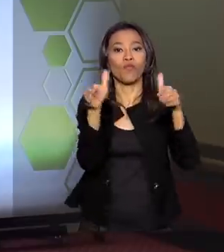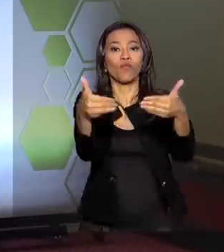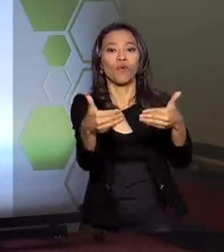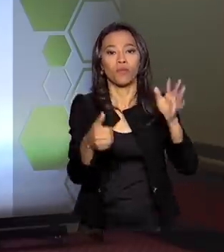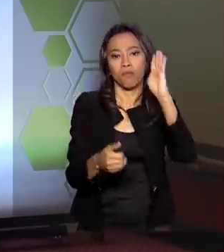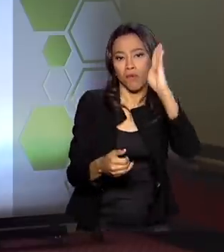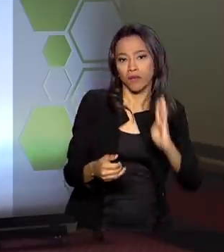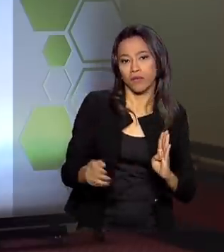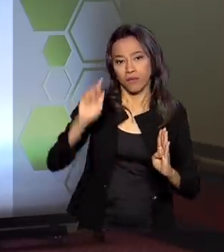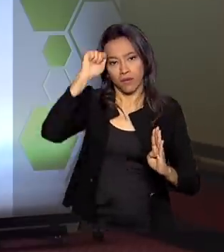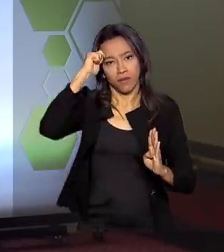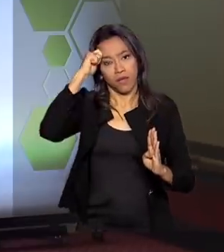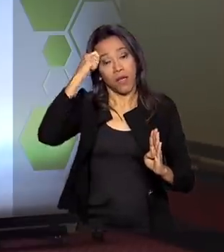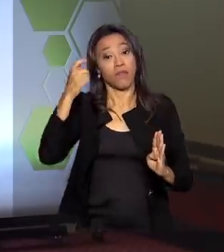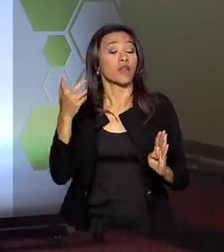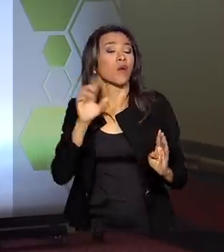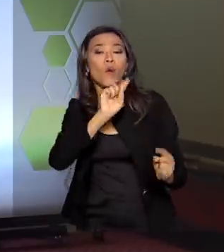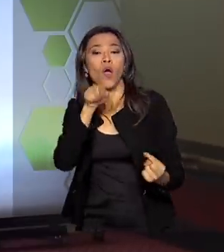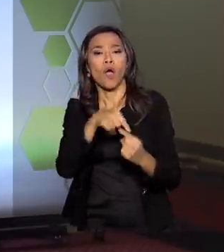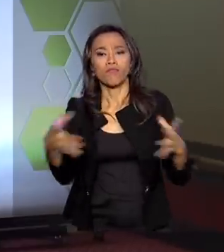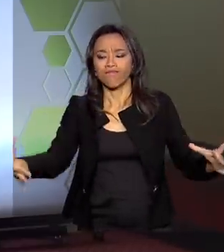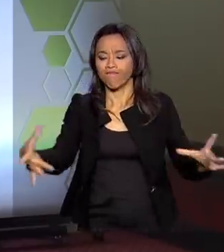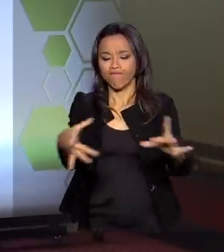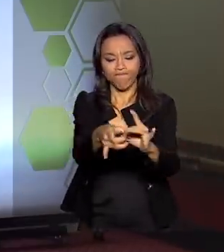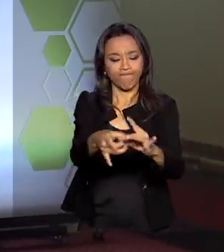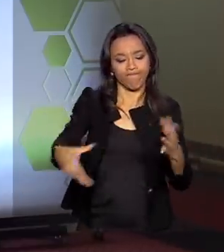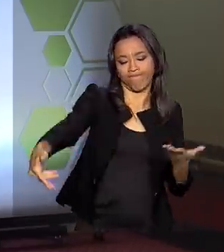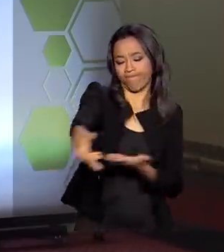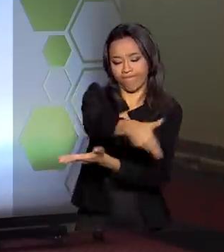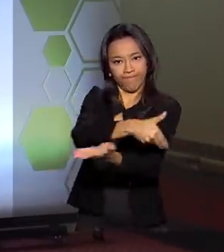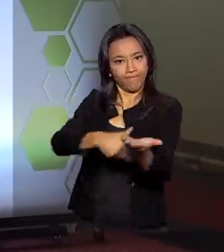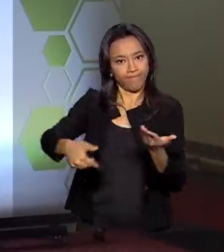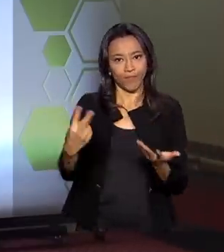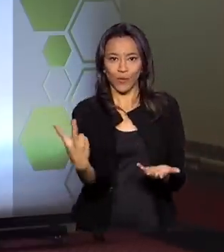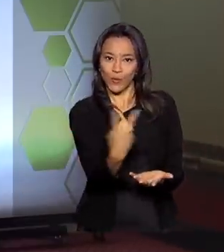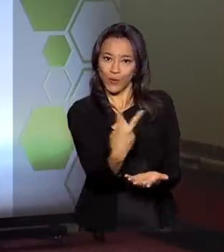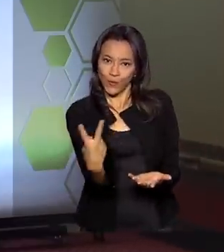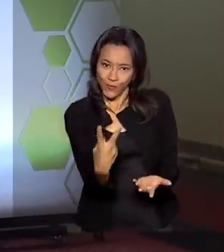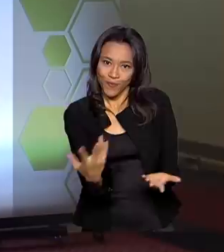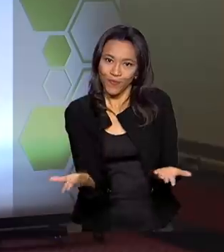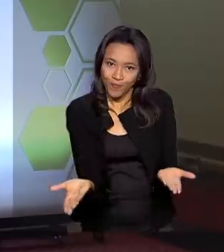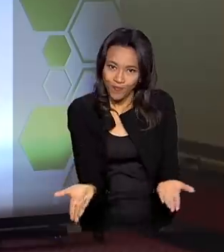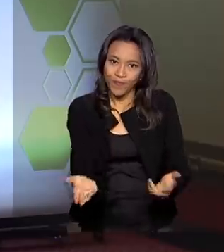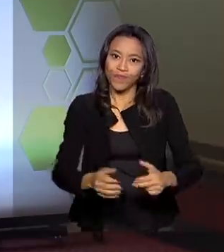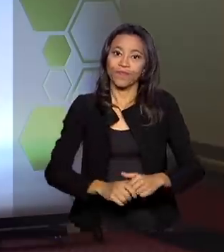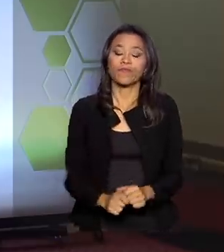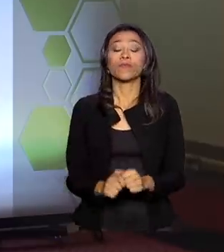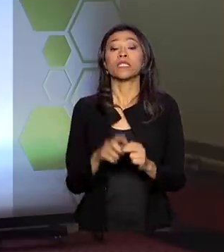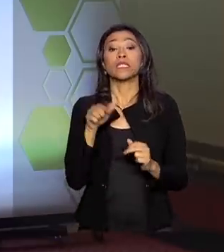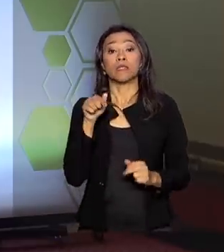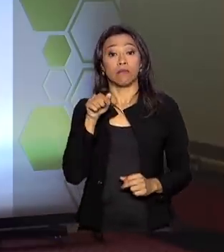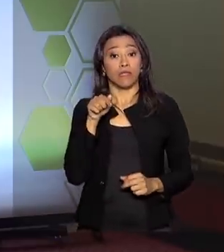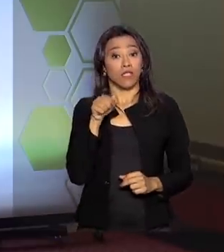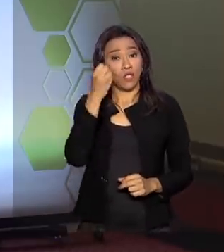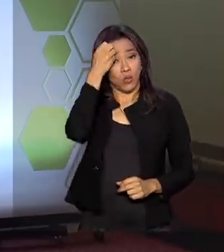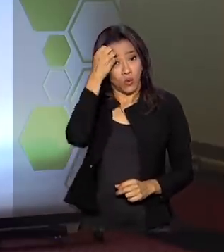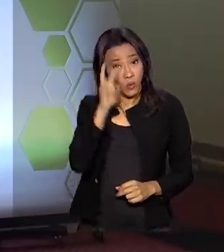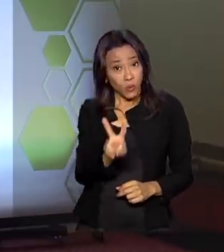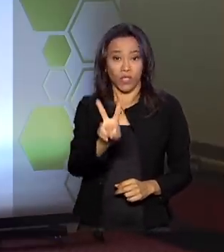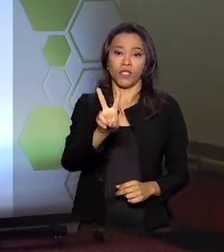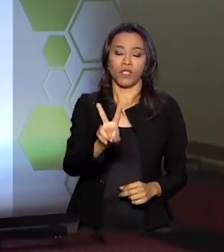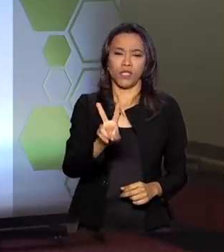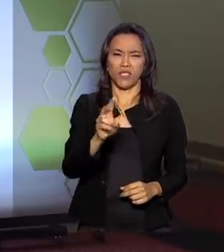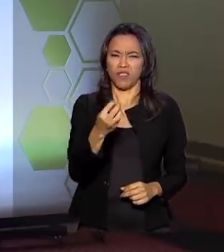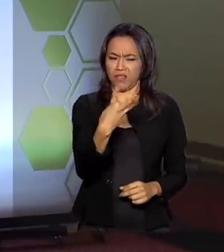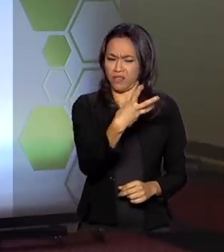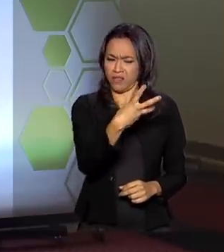de possibilidades de integração entre o Brasil e o continente africano. Durante dois dias, cerca de